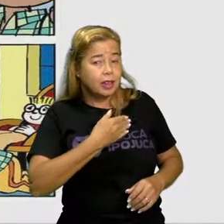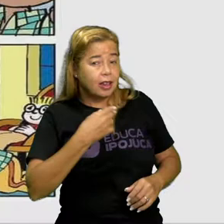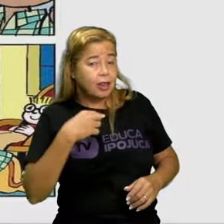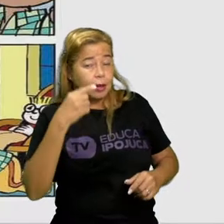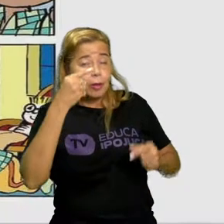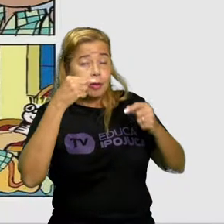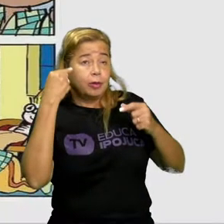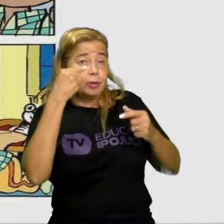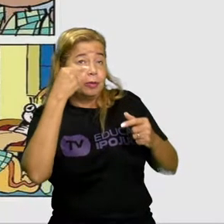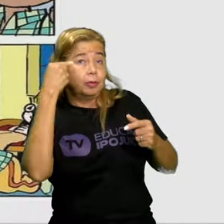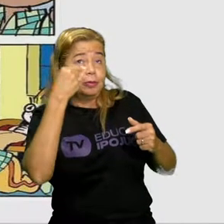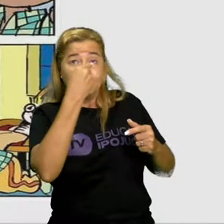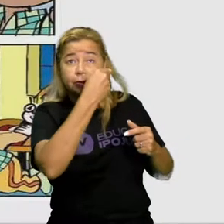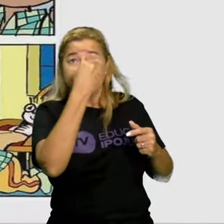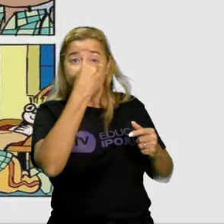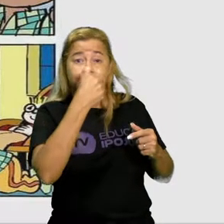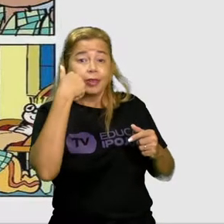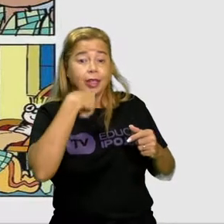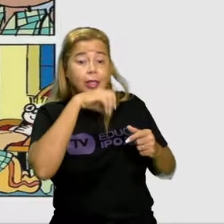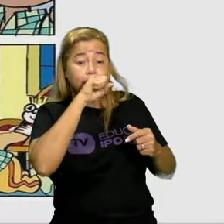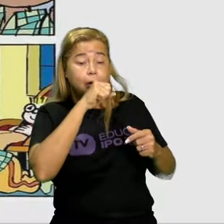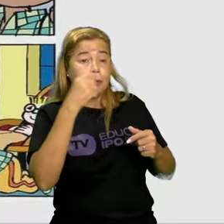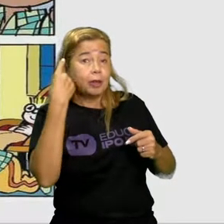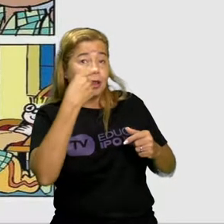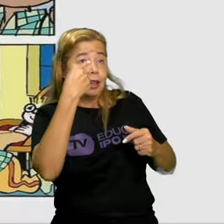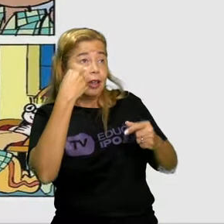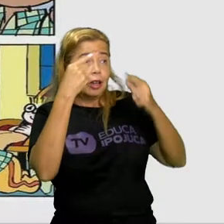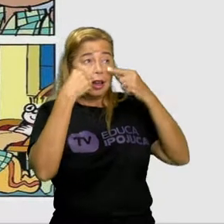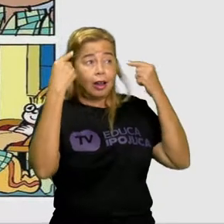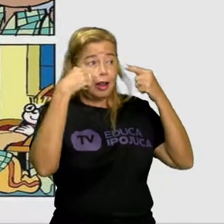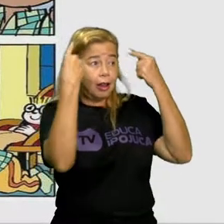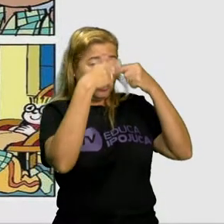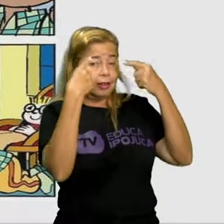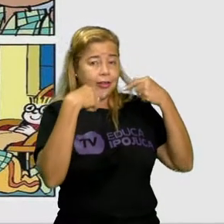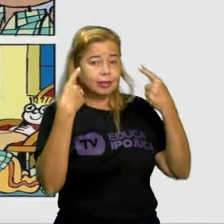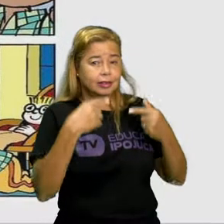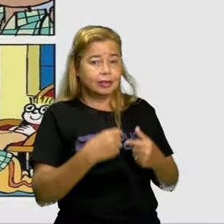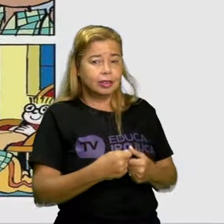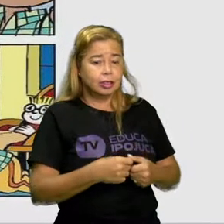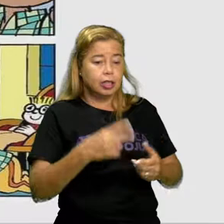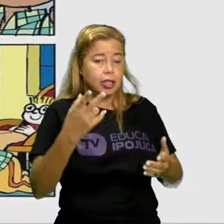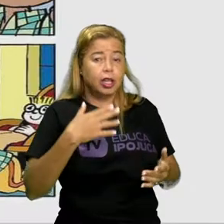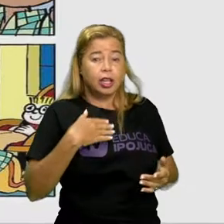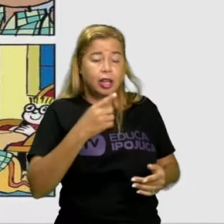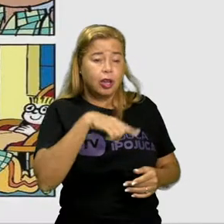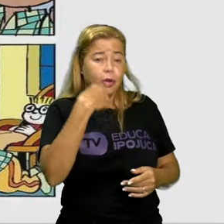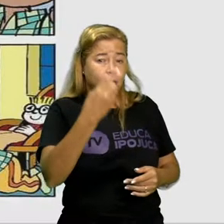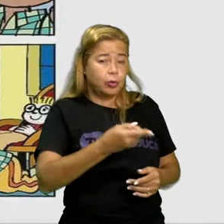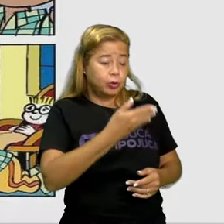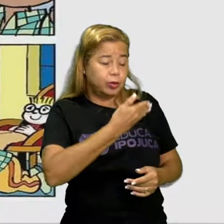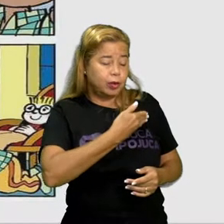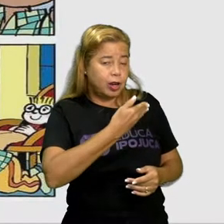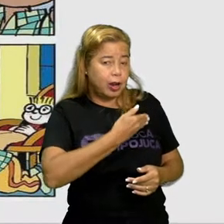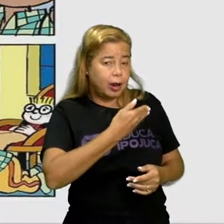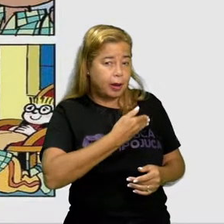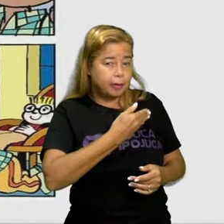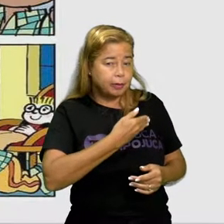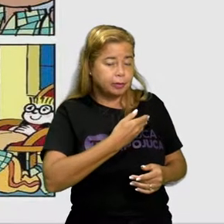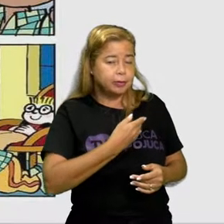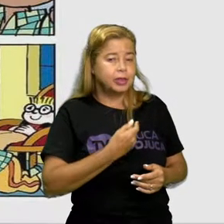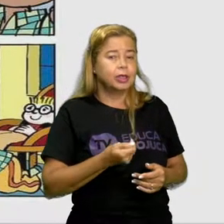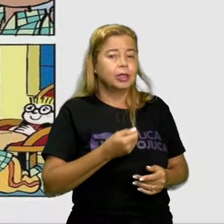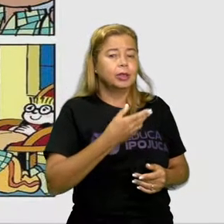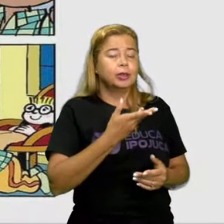mãe O outro amigo fala Pular nos colchões Mas teve um amigo do